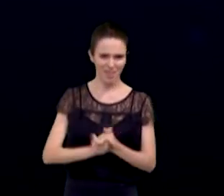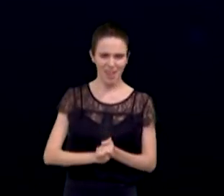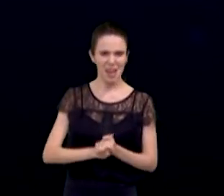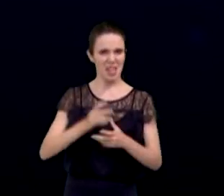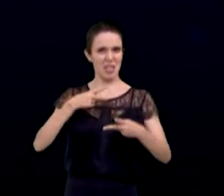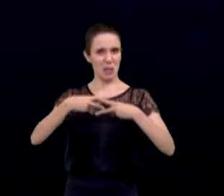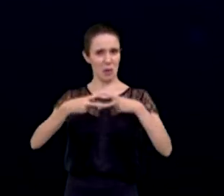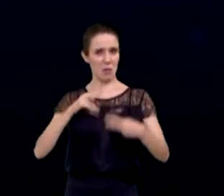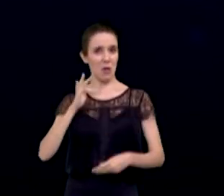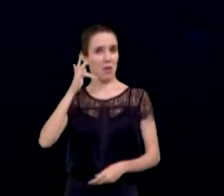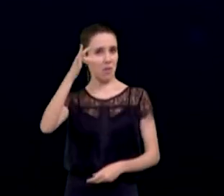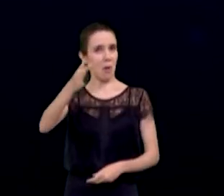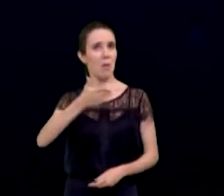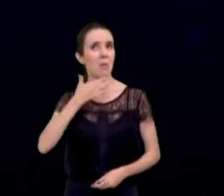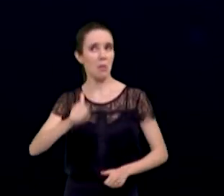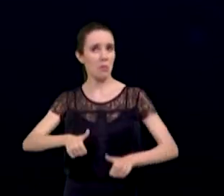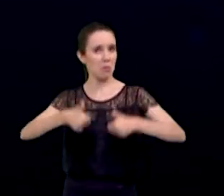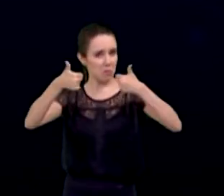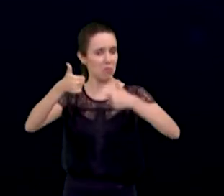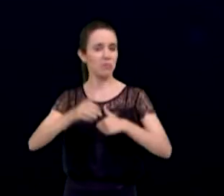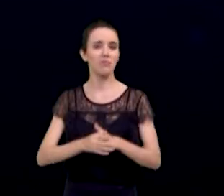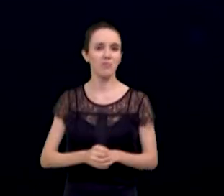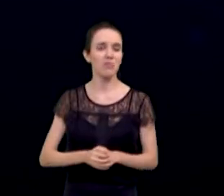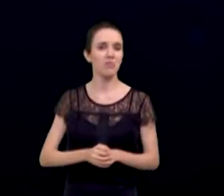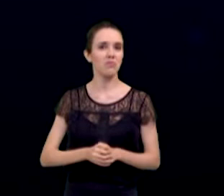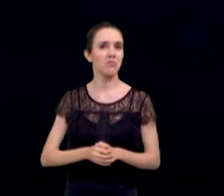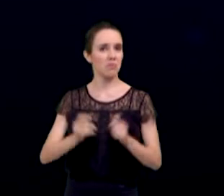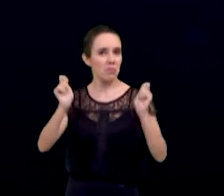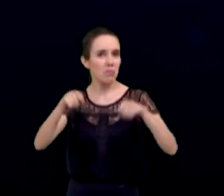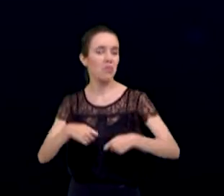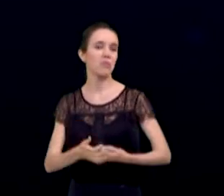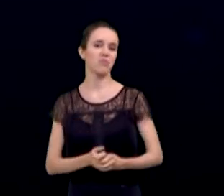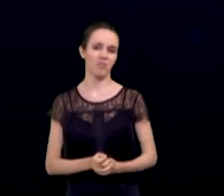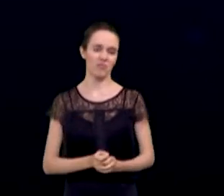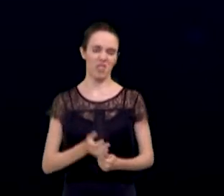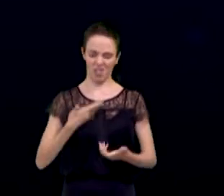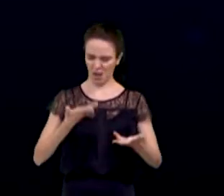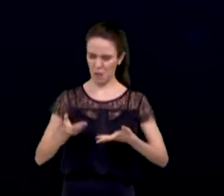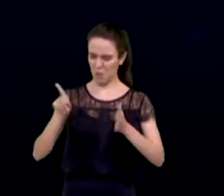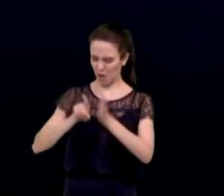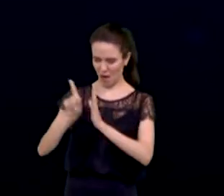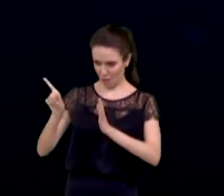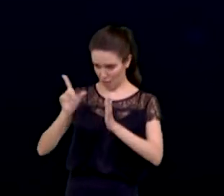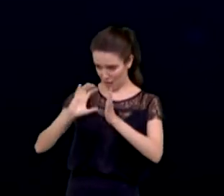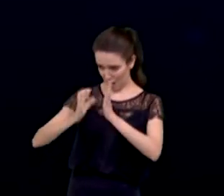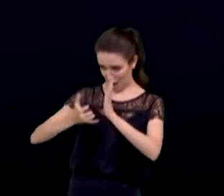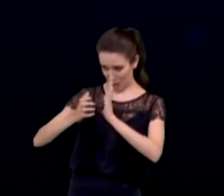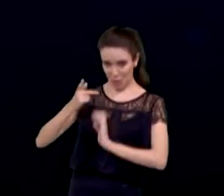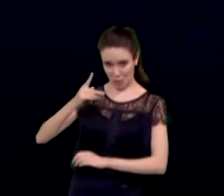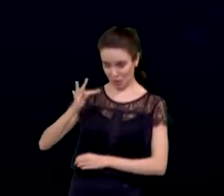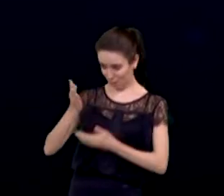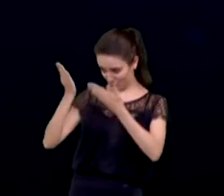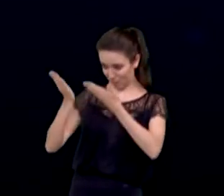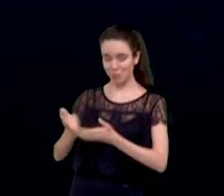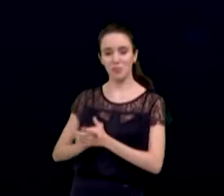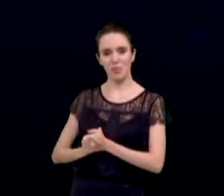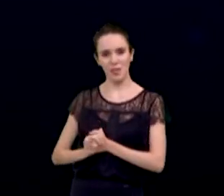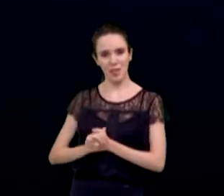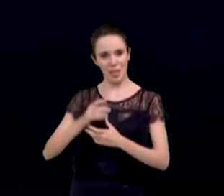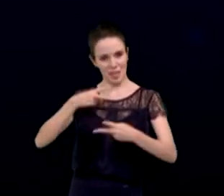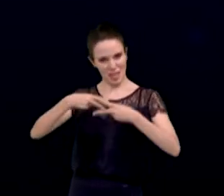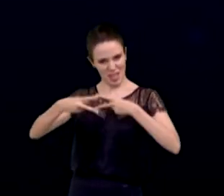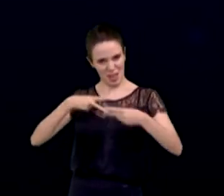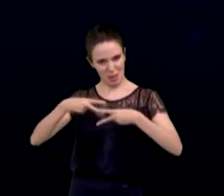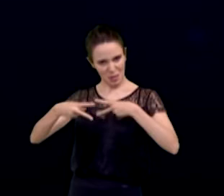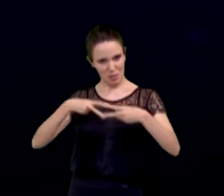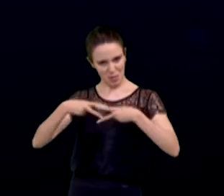de saber, do candidato, do PT, se ele ficou satisfeito com esse São José tem futuro